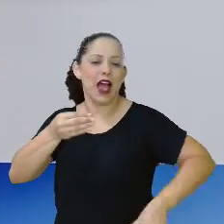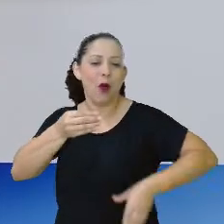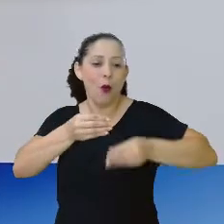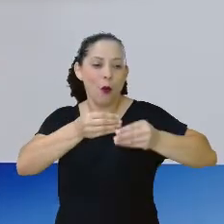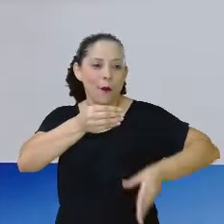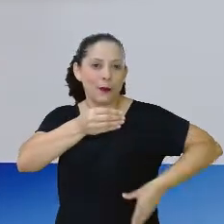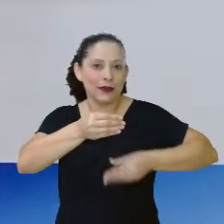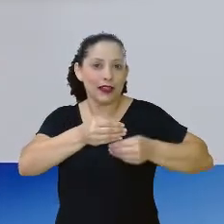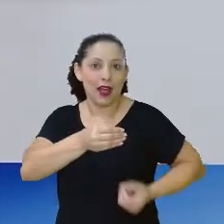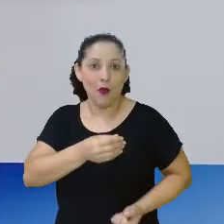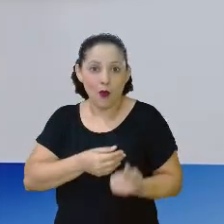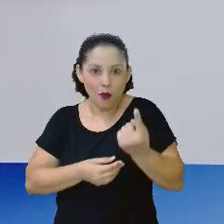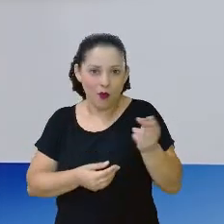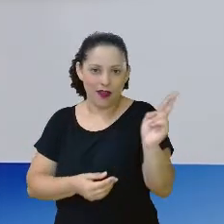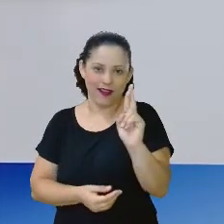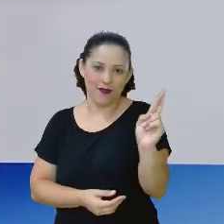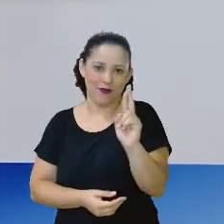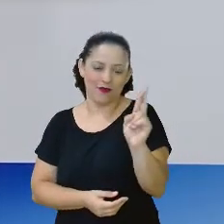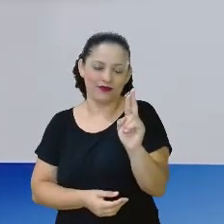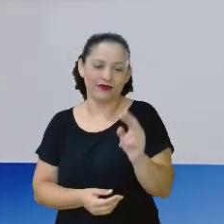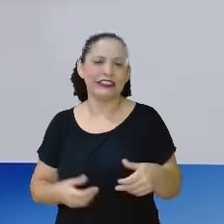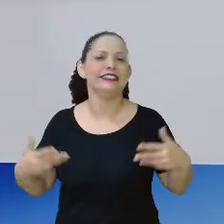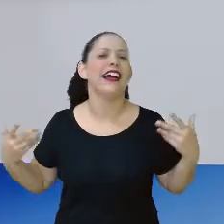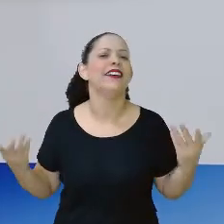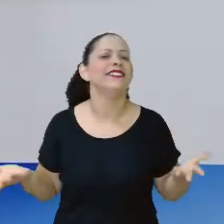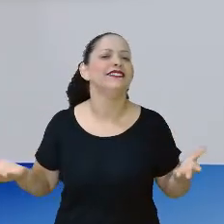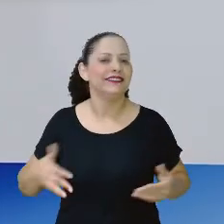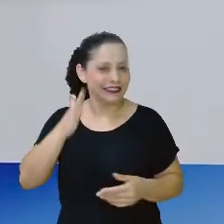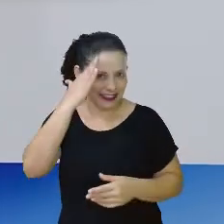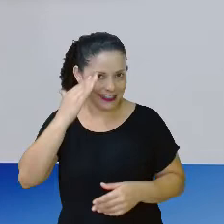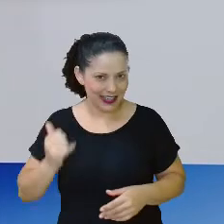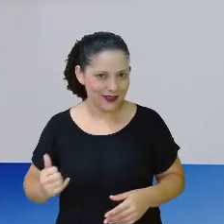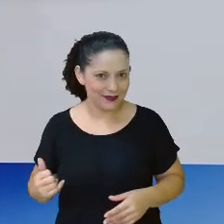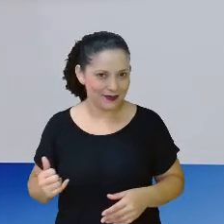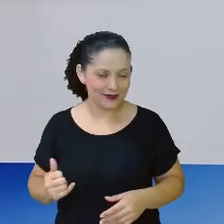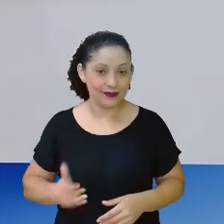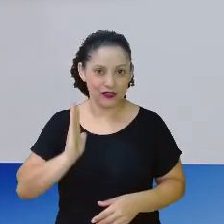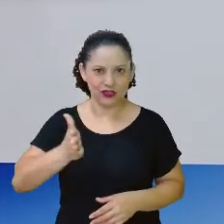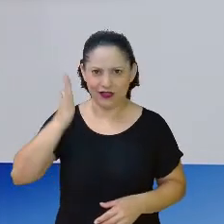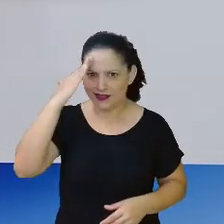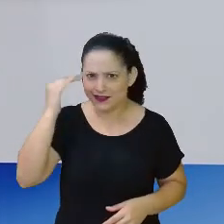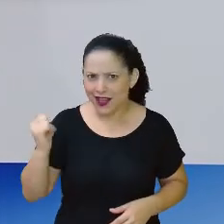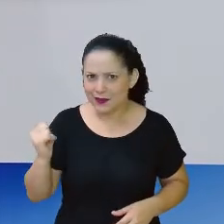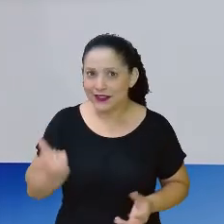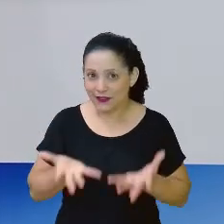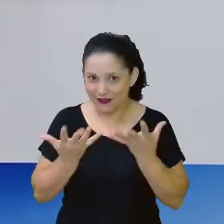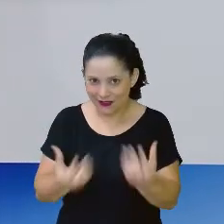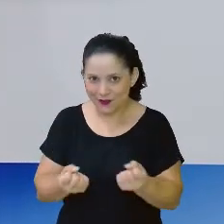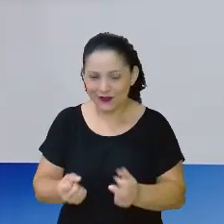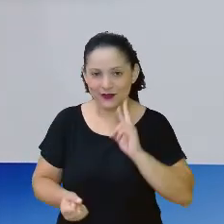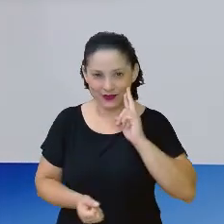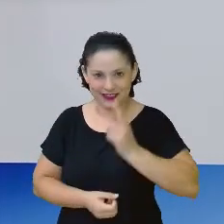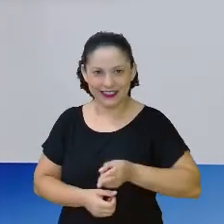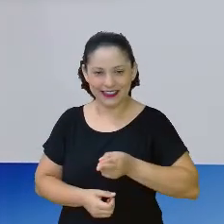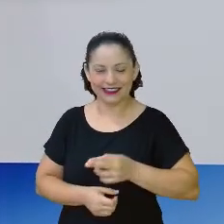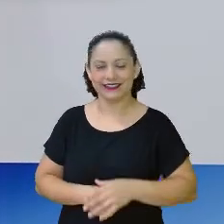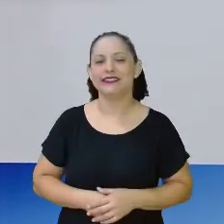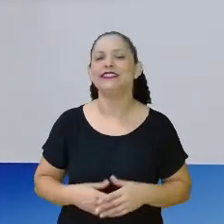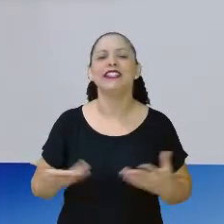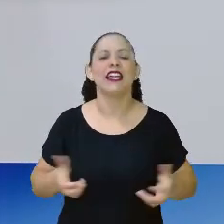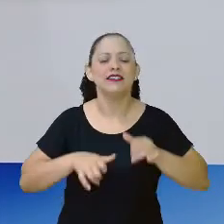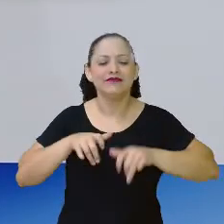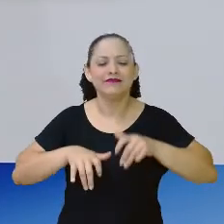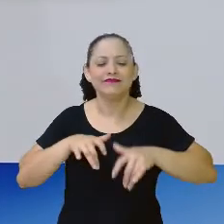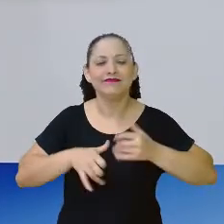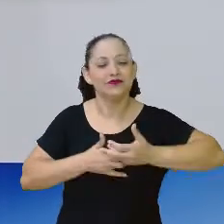eu completar um real? E aí, será que você sabe? Já sabe? Então vamos embora responder? Responde